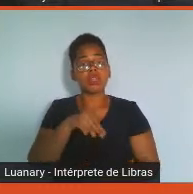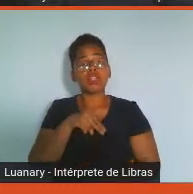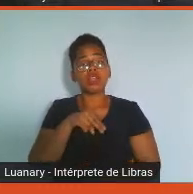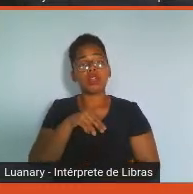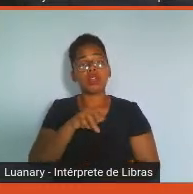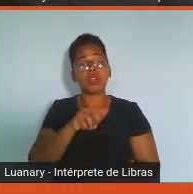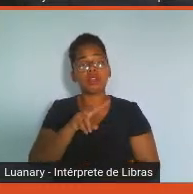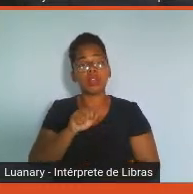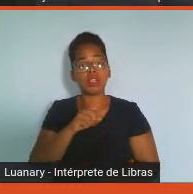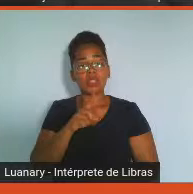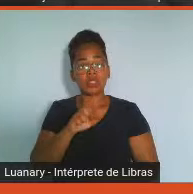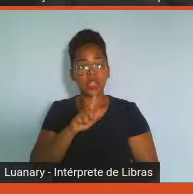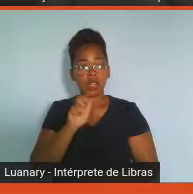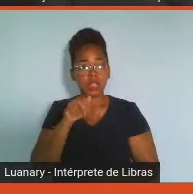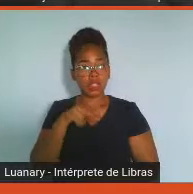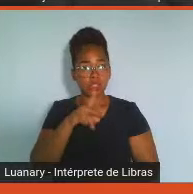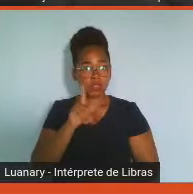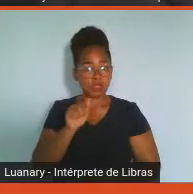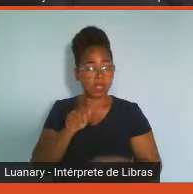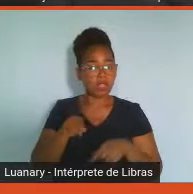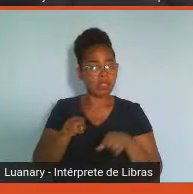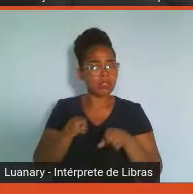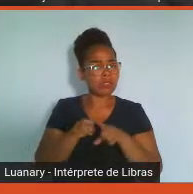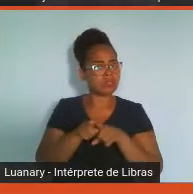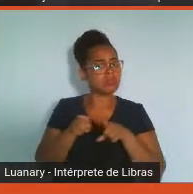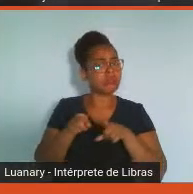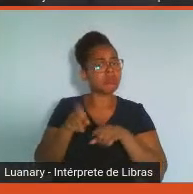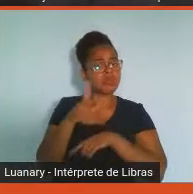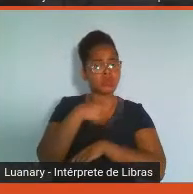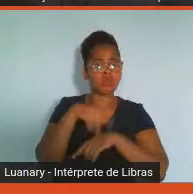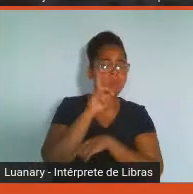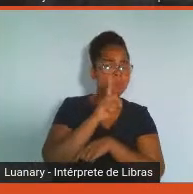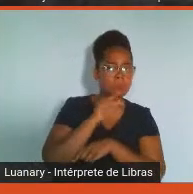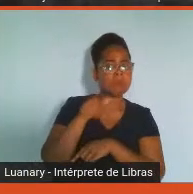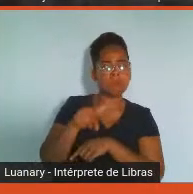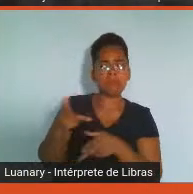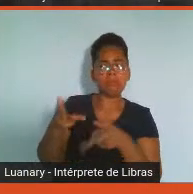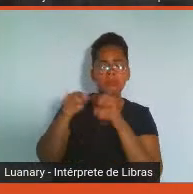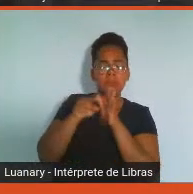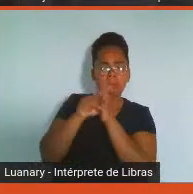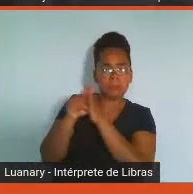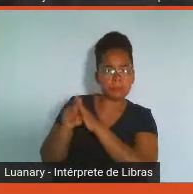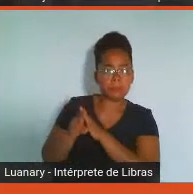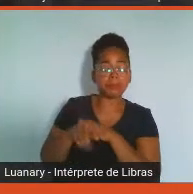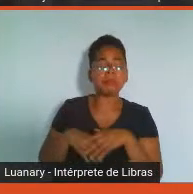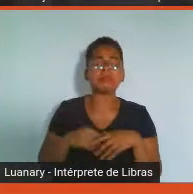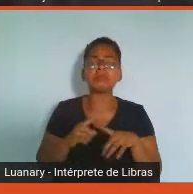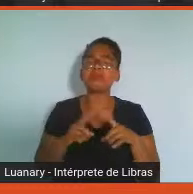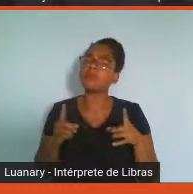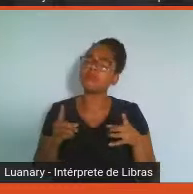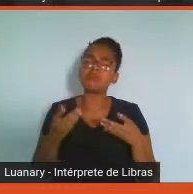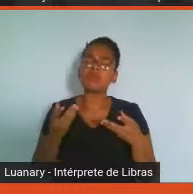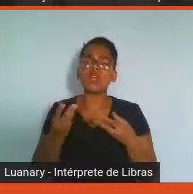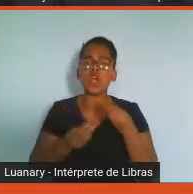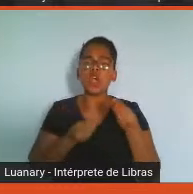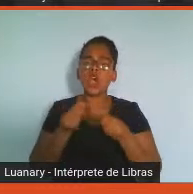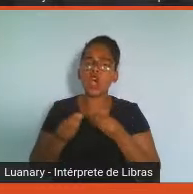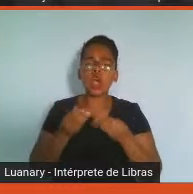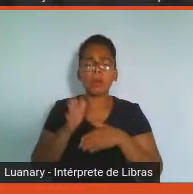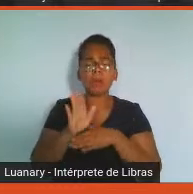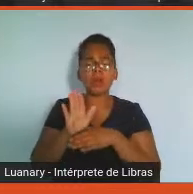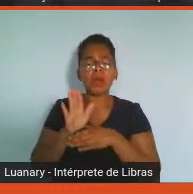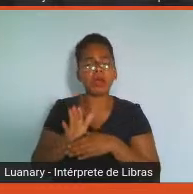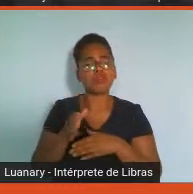também. Então, quais seriam esses benefícios de priorizar o bem-estar e a qualidade de vida desse colaborador?